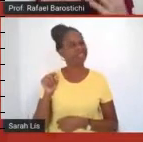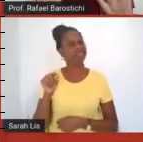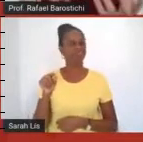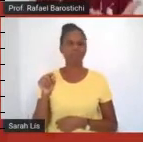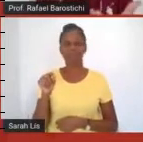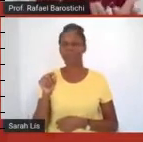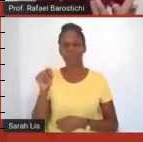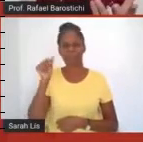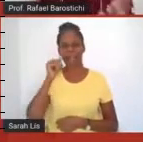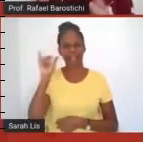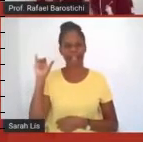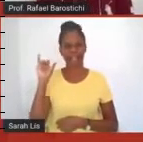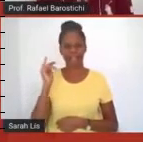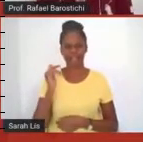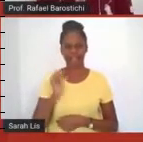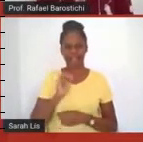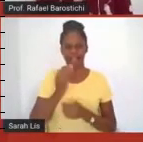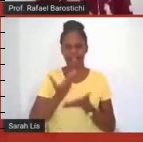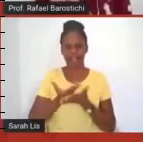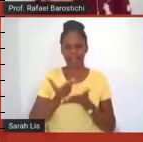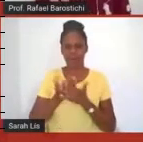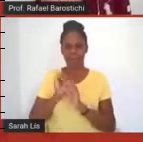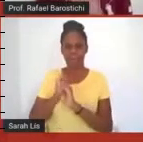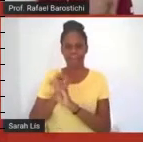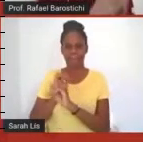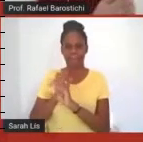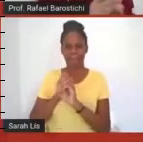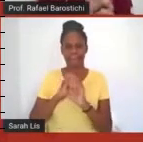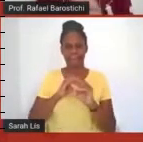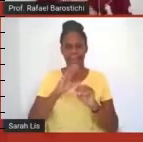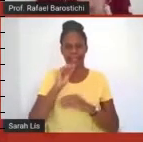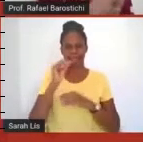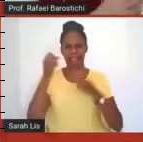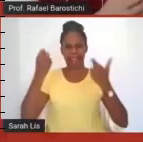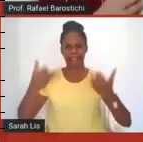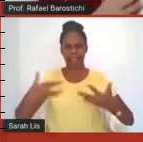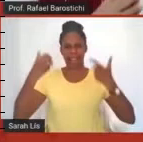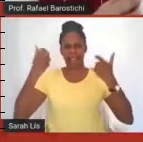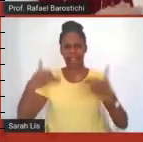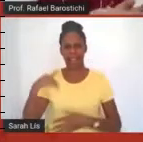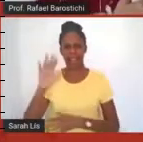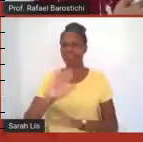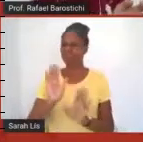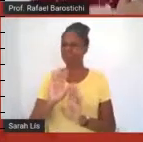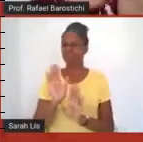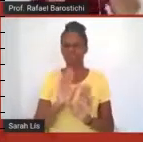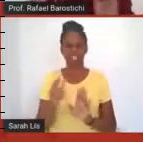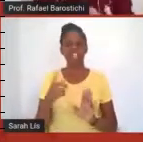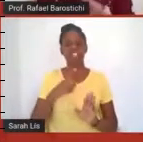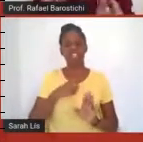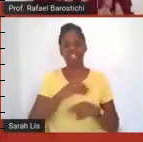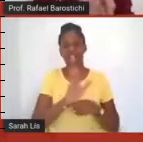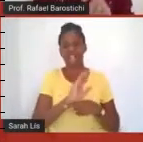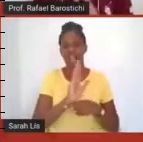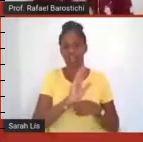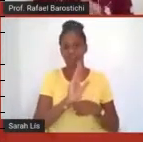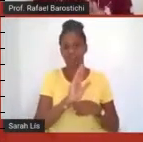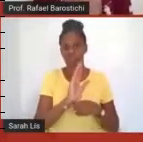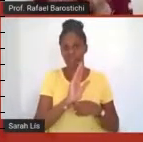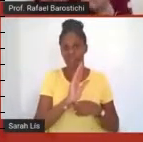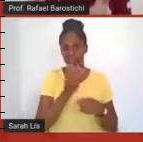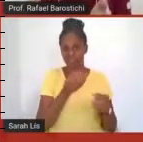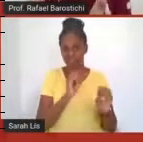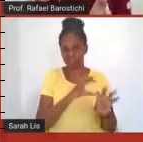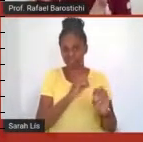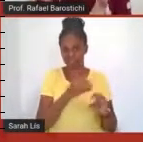aulas expositivas nos encontros síncronos, nós tínhamos videoaulas que nós gravamos anteriormente, então, nós propunhamos aos